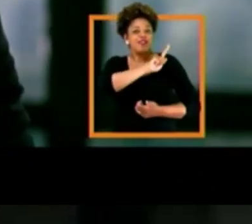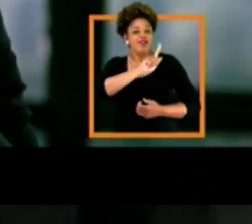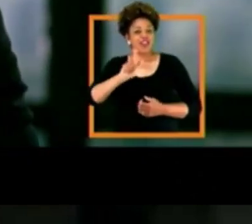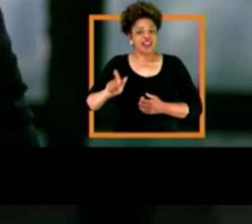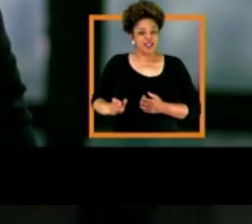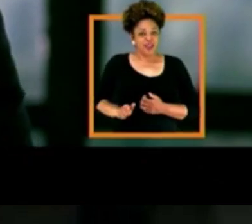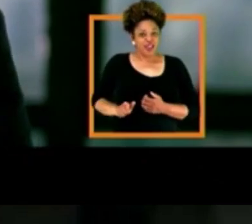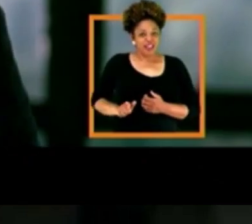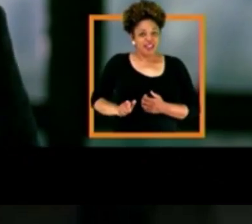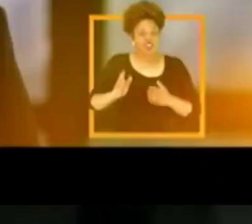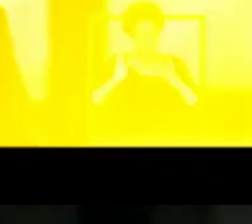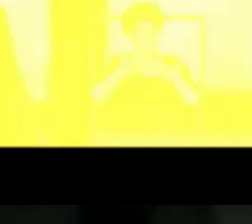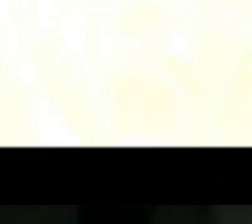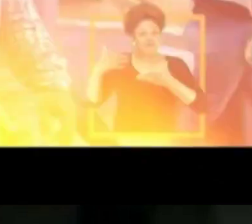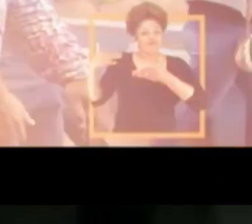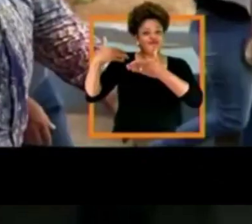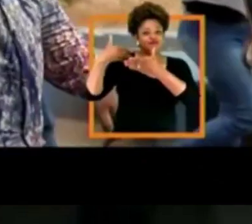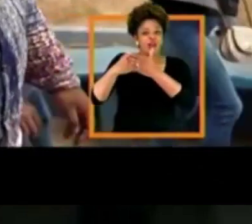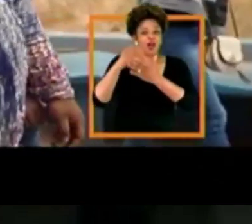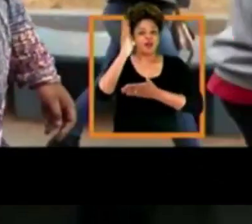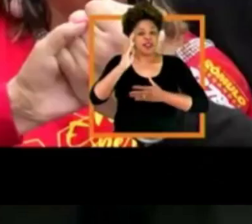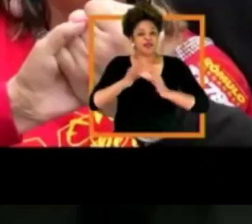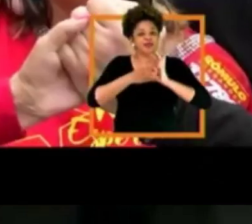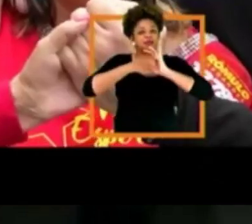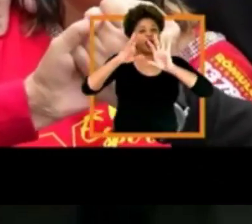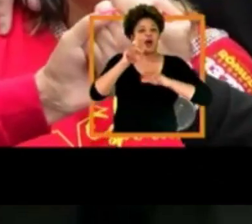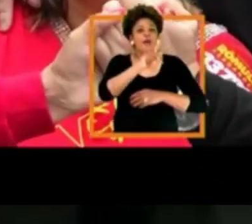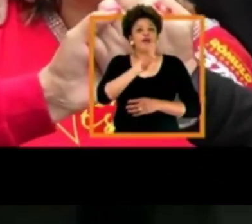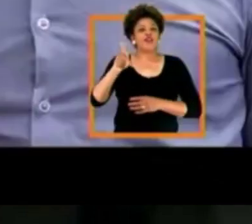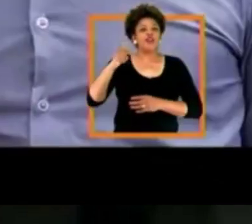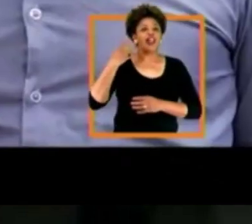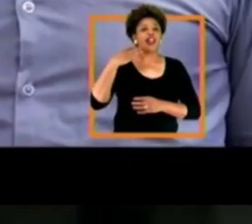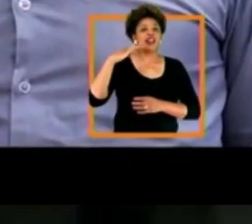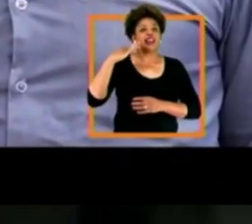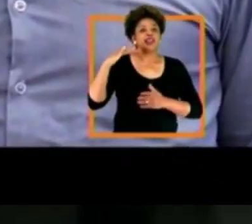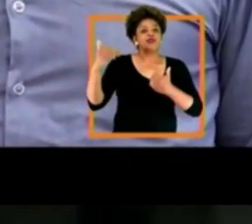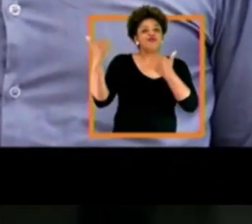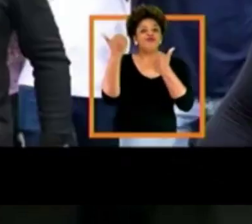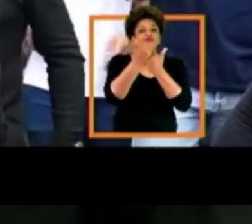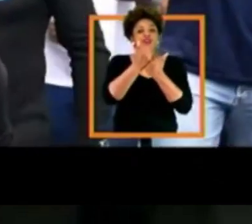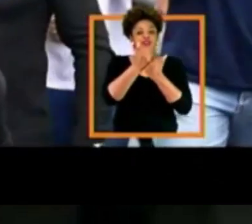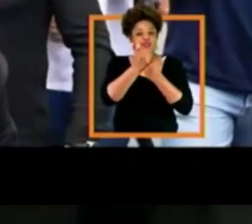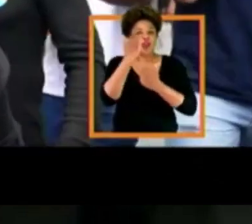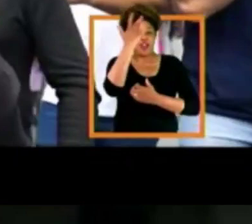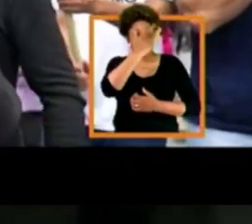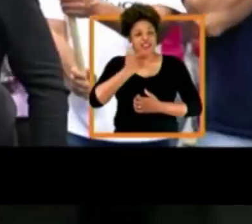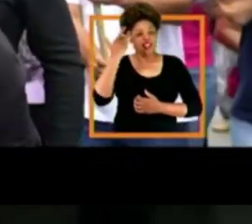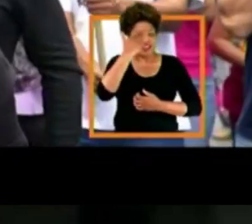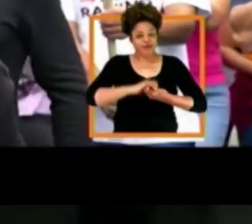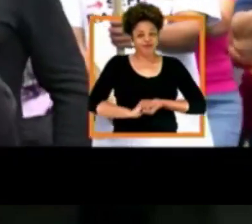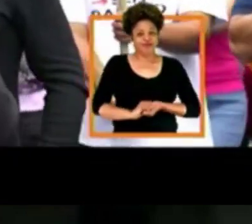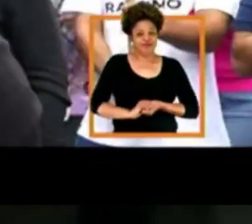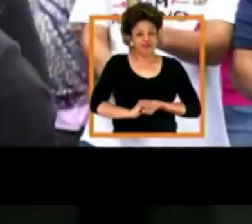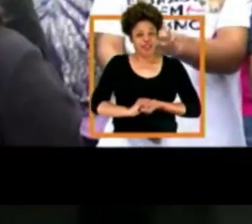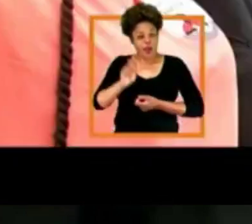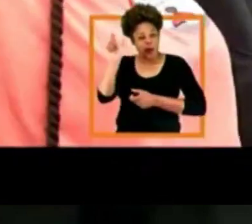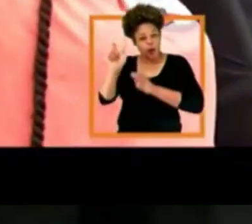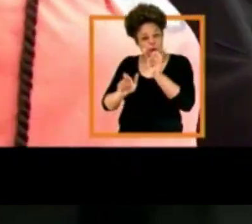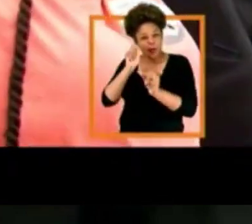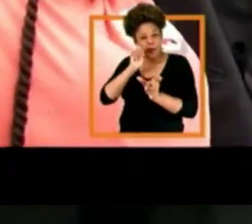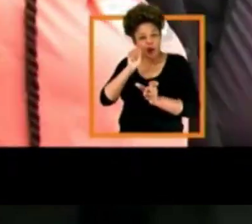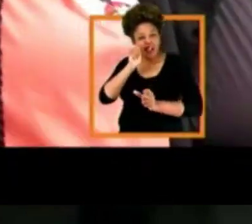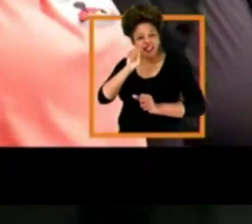primeira vice-governadora a tomar posse, desde que o Brasil é independente, a professora Lúcia, vice-governadora do professor Haddad.